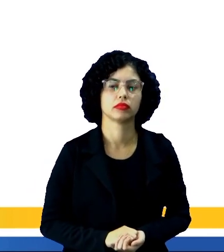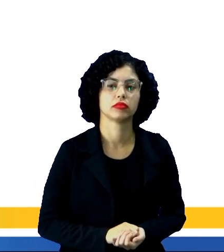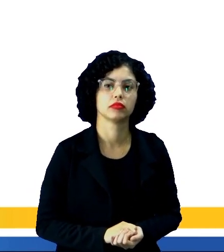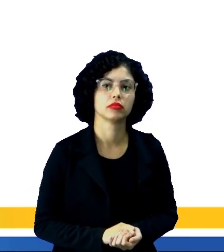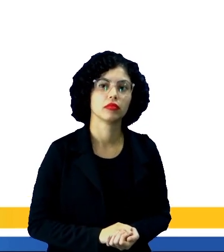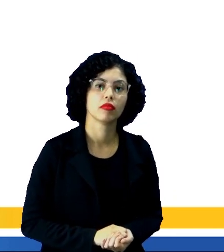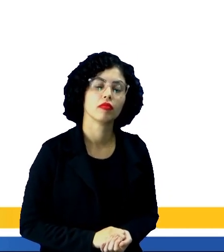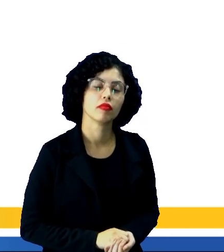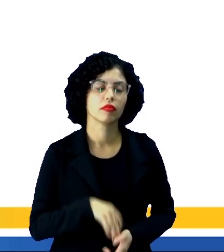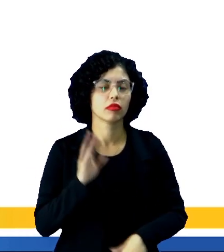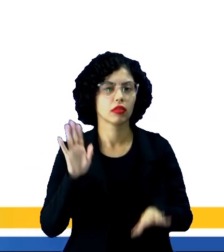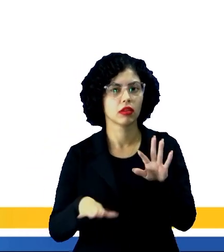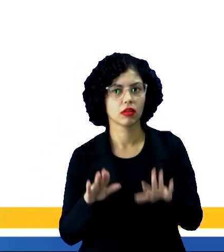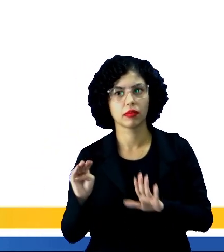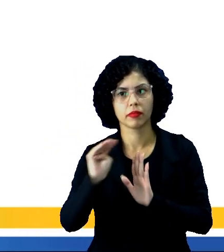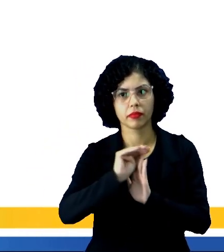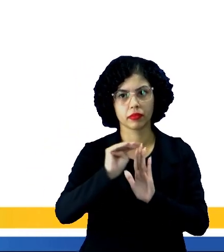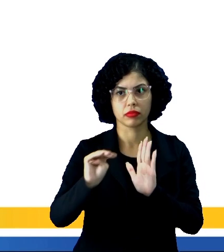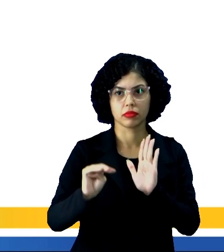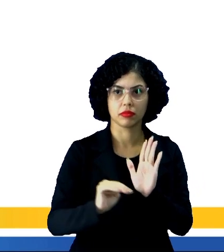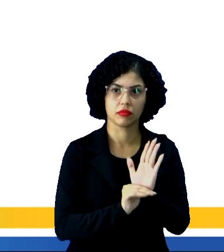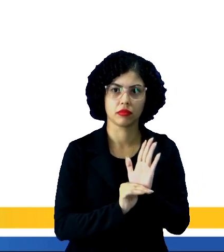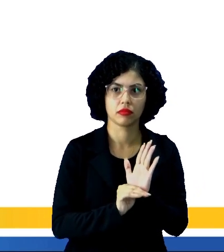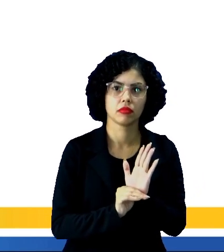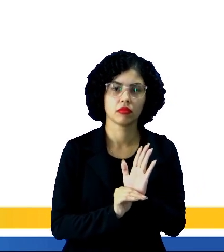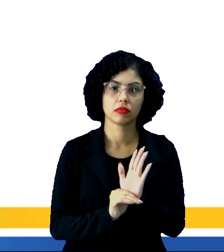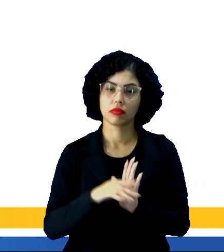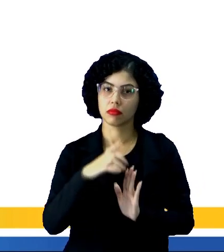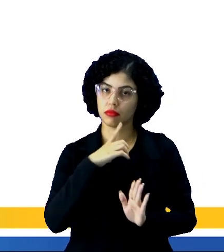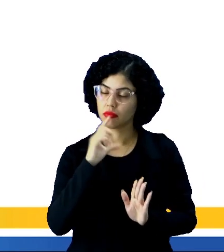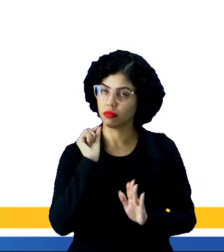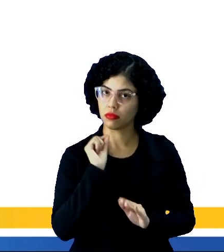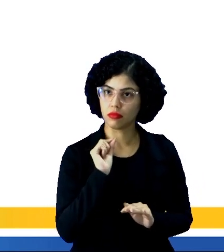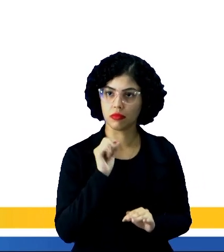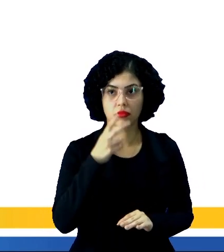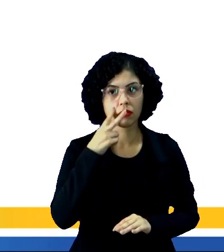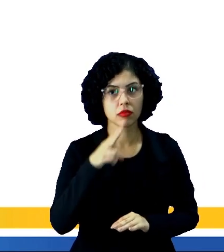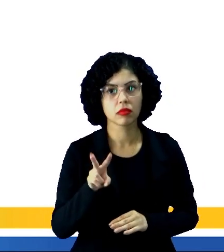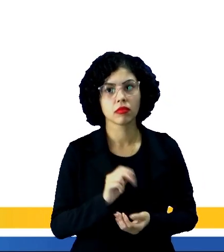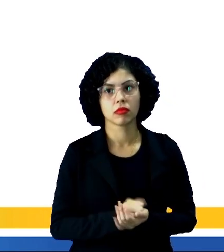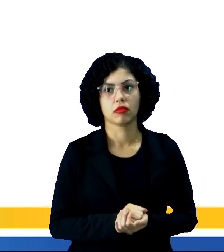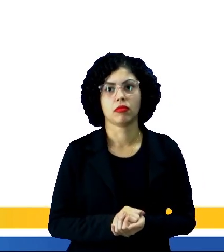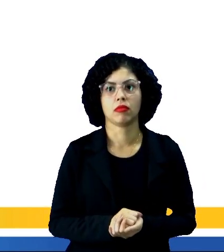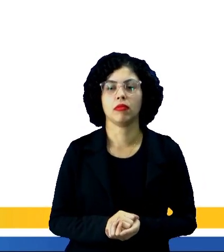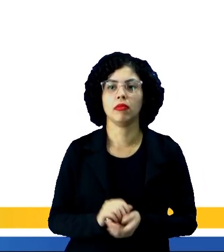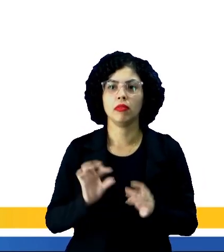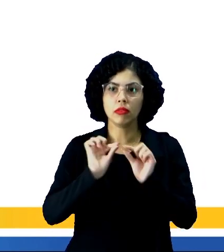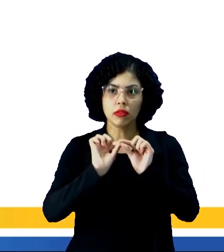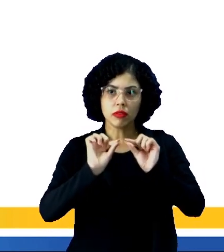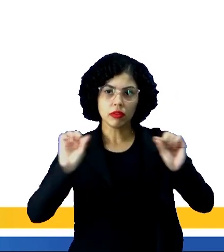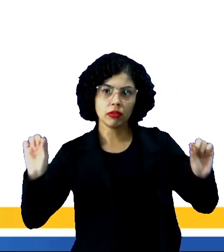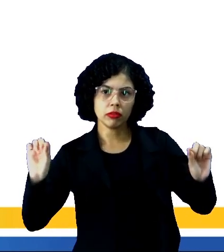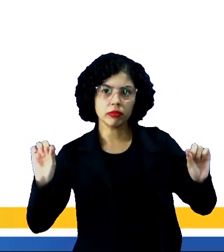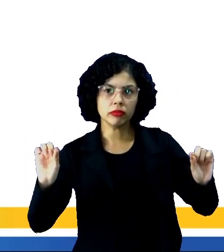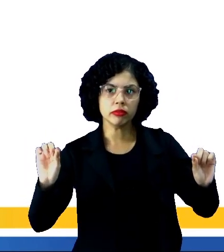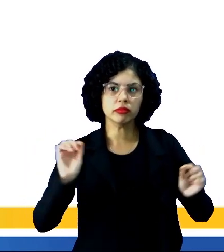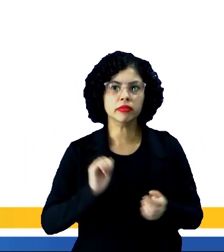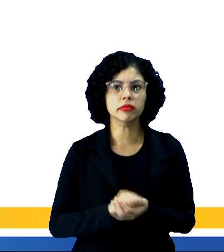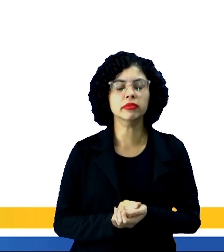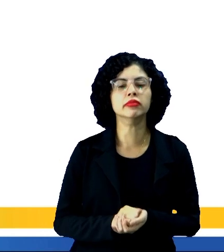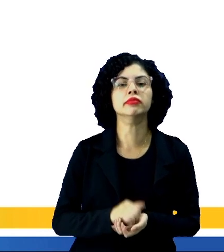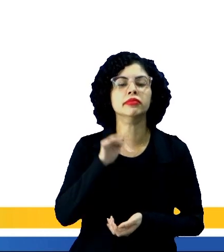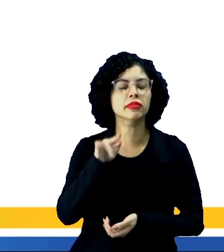Muitas vezes, gente, abaixo da manchete, nós temos aí que vocês estão vendo uma seta, uma linha, nós temos a linha